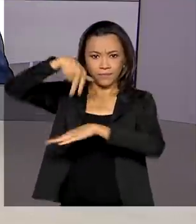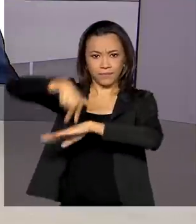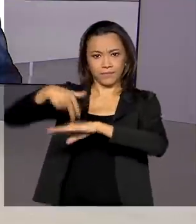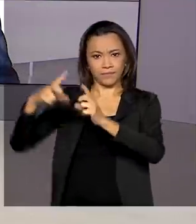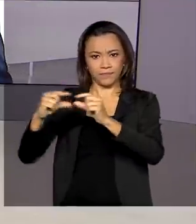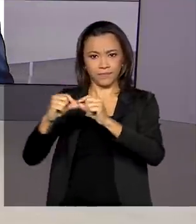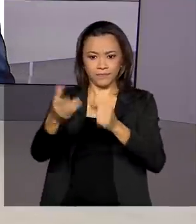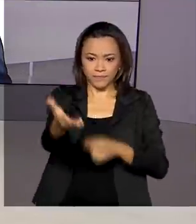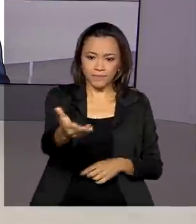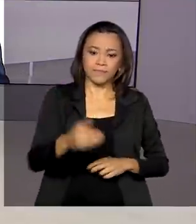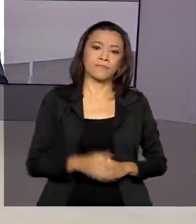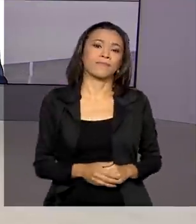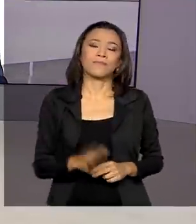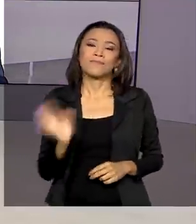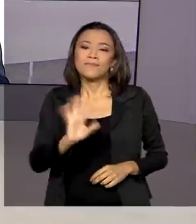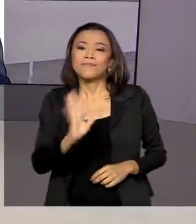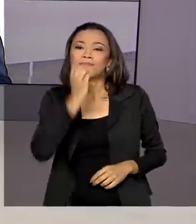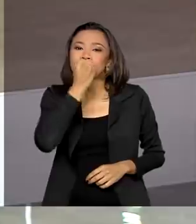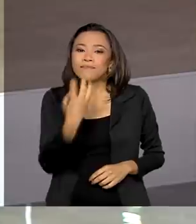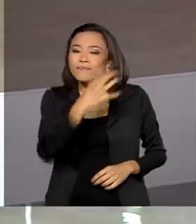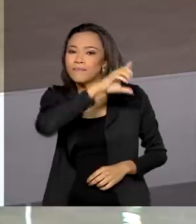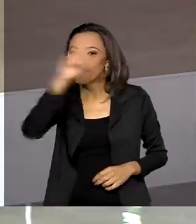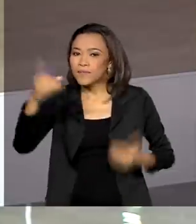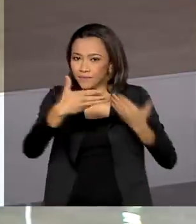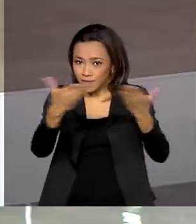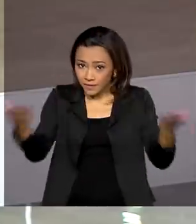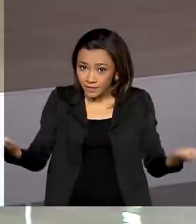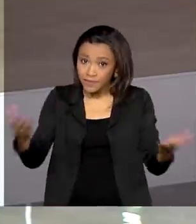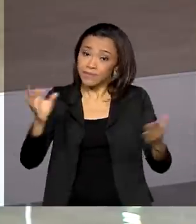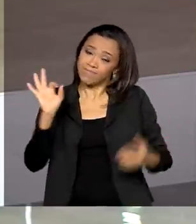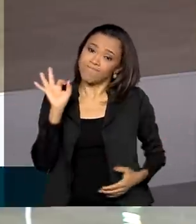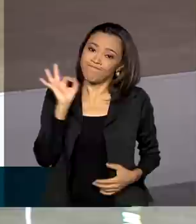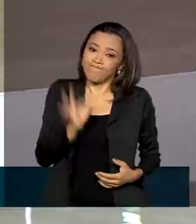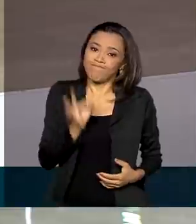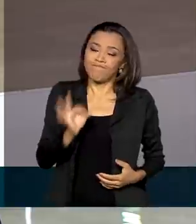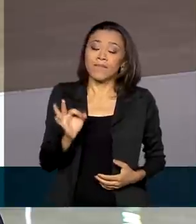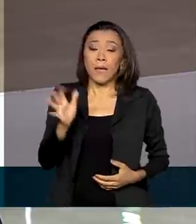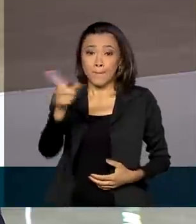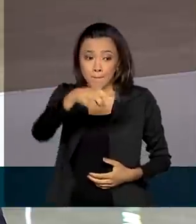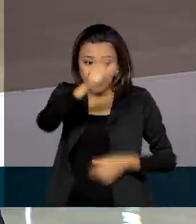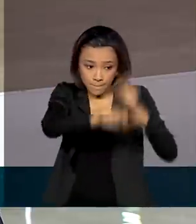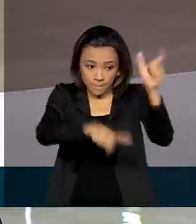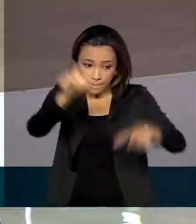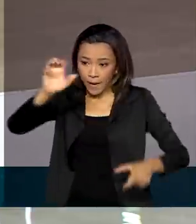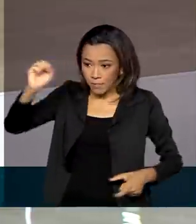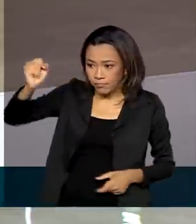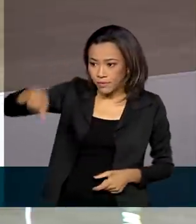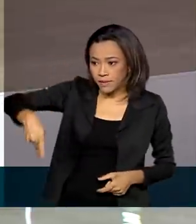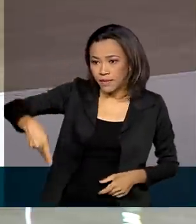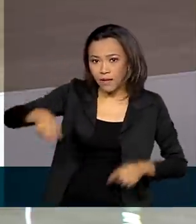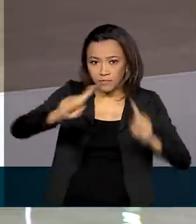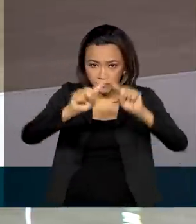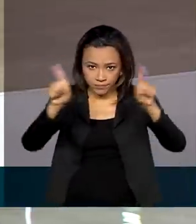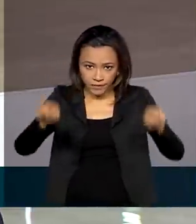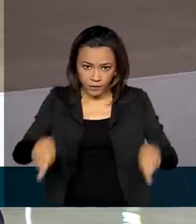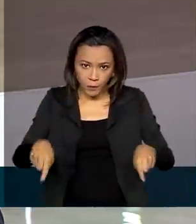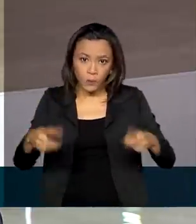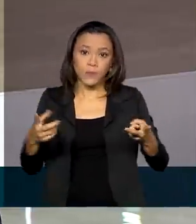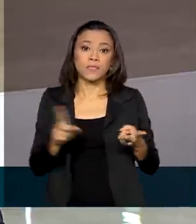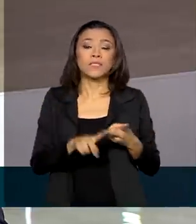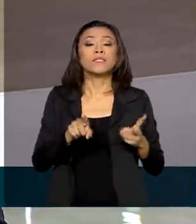Olá Renata, bom dia para você, bom dia a todos. isso mesmo, olha, aposentados, servidores aposentados e também